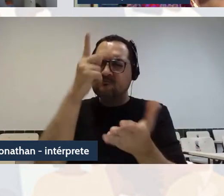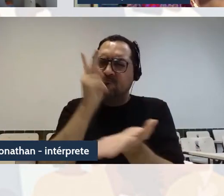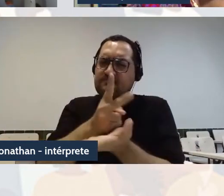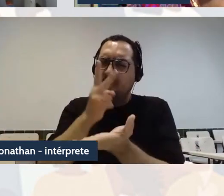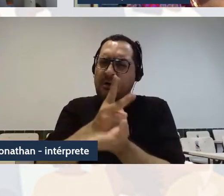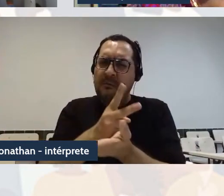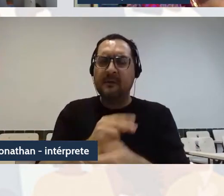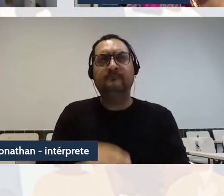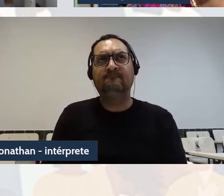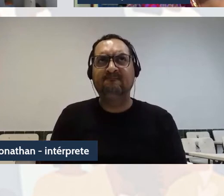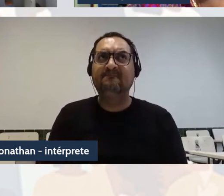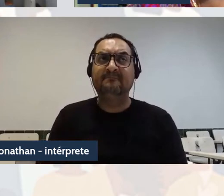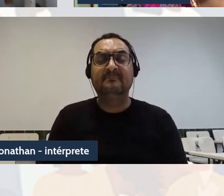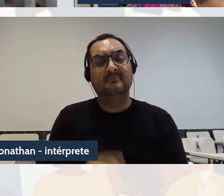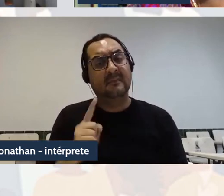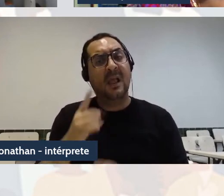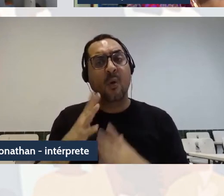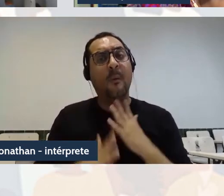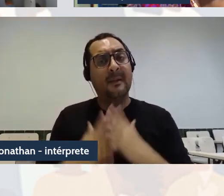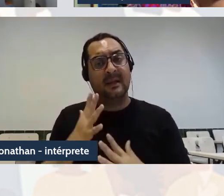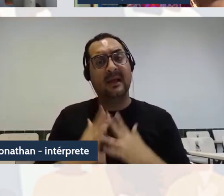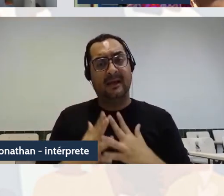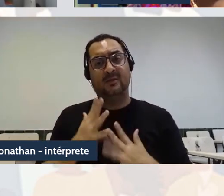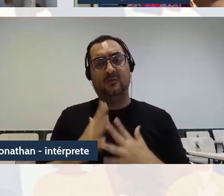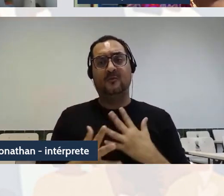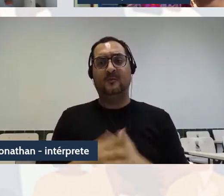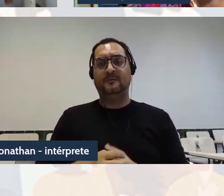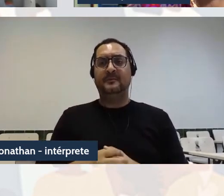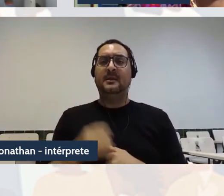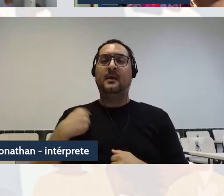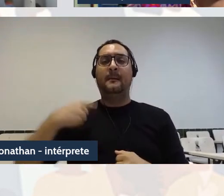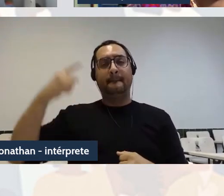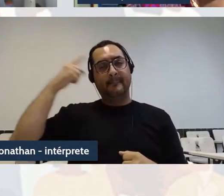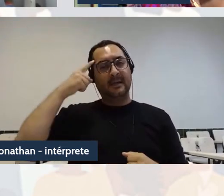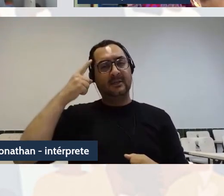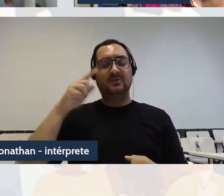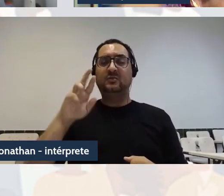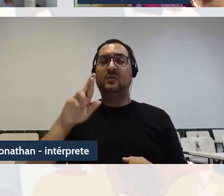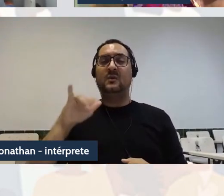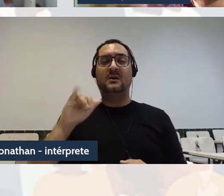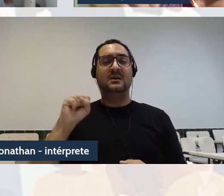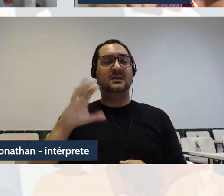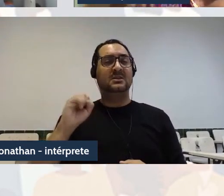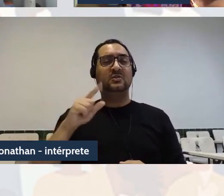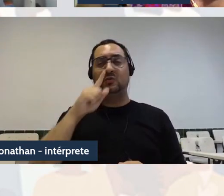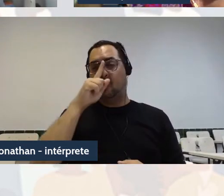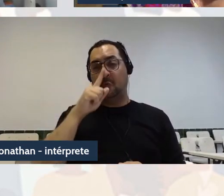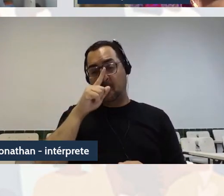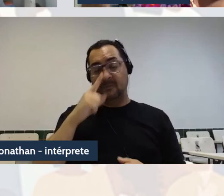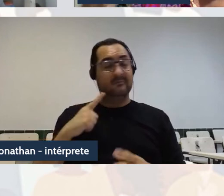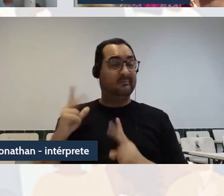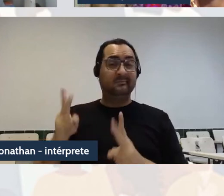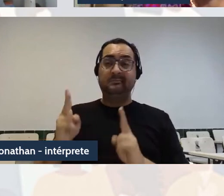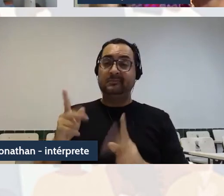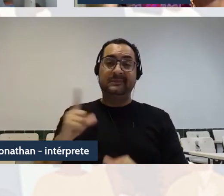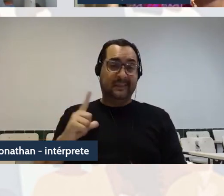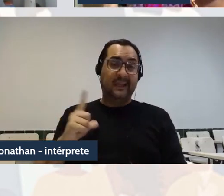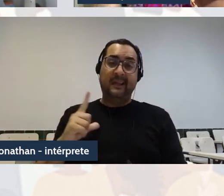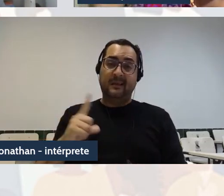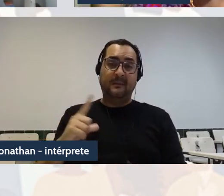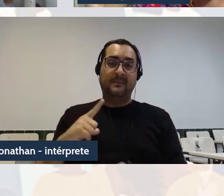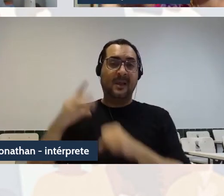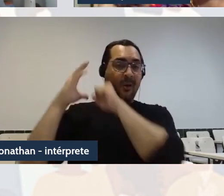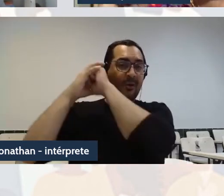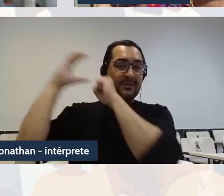complicado, então eu penso que um risco sempre vai existir, e a gente tem que pensar que o decolonial não é